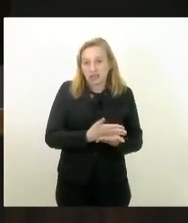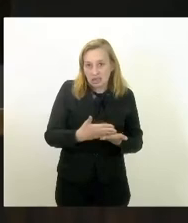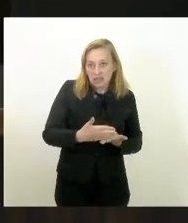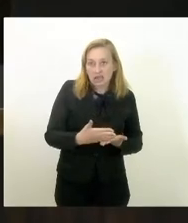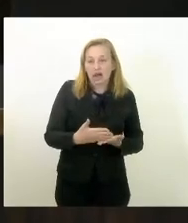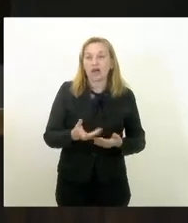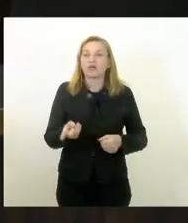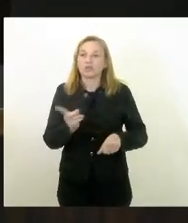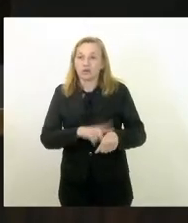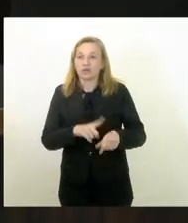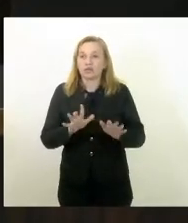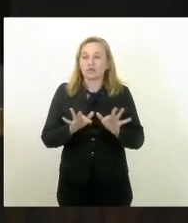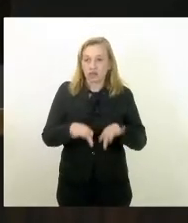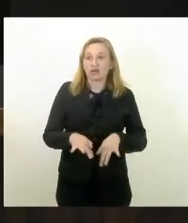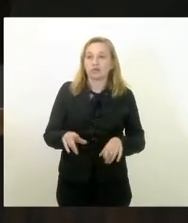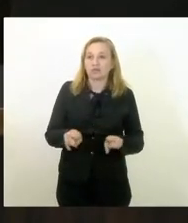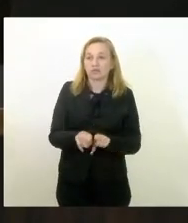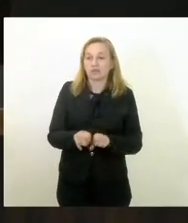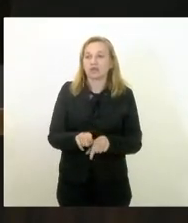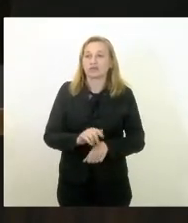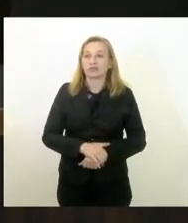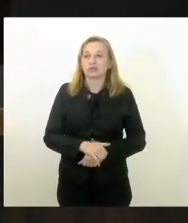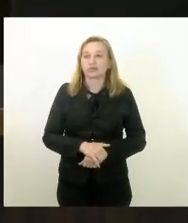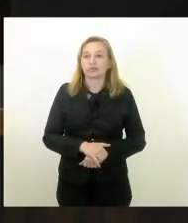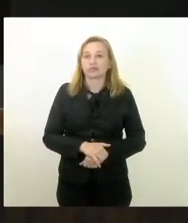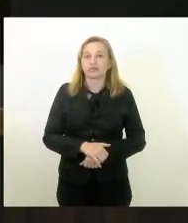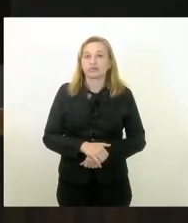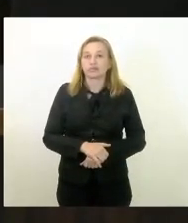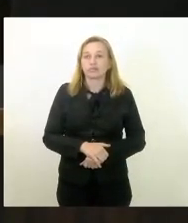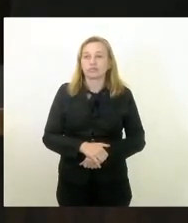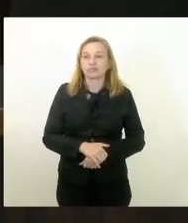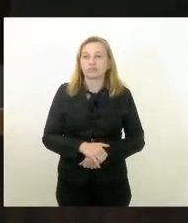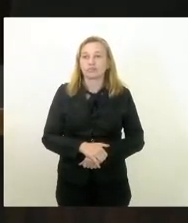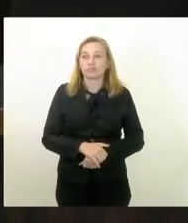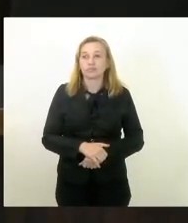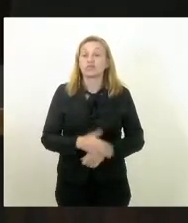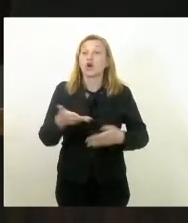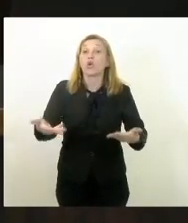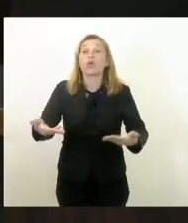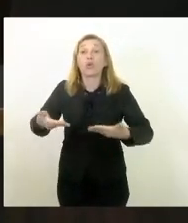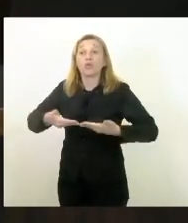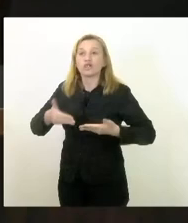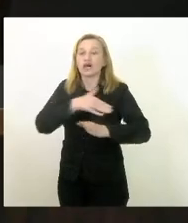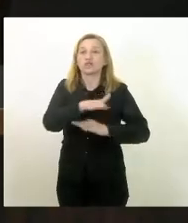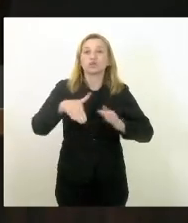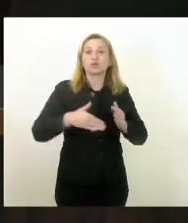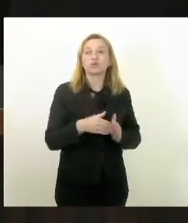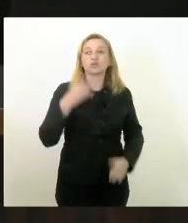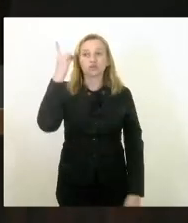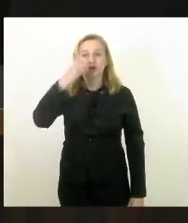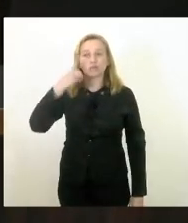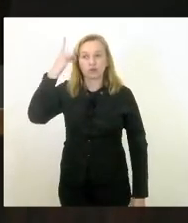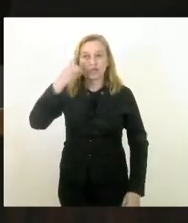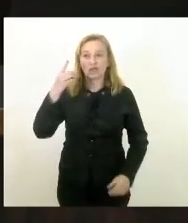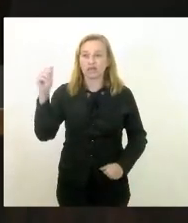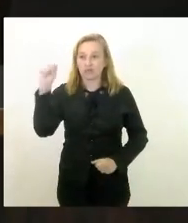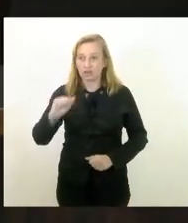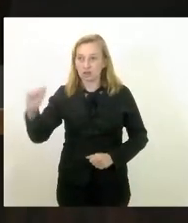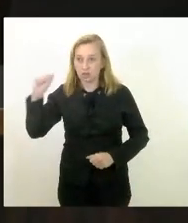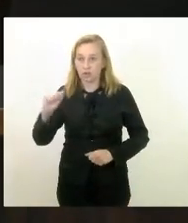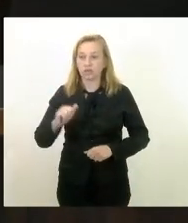e mais uma hora e meia no final vamos a presidência convida todos os parlamentares assessores